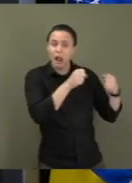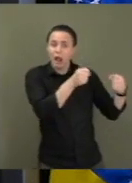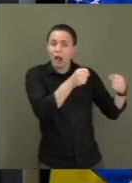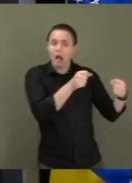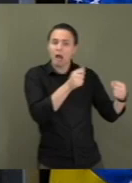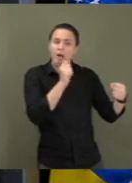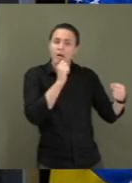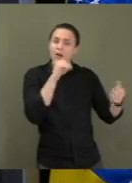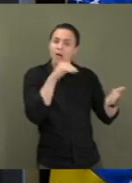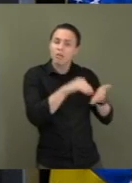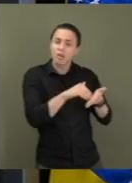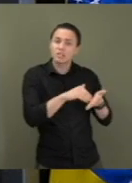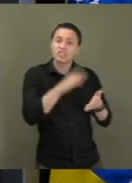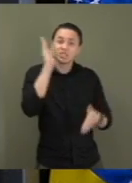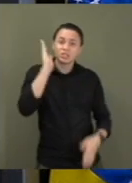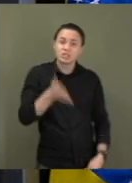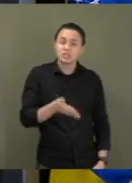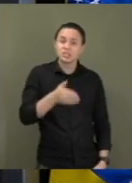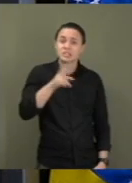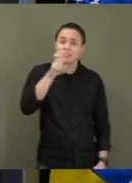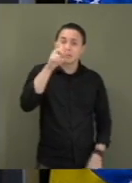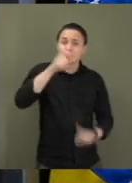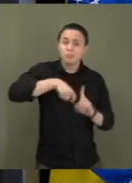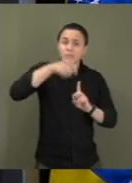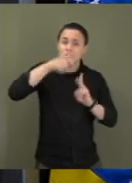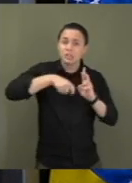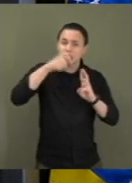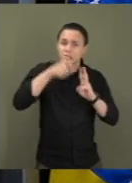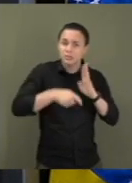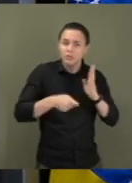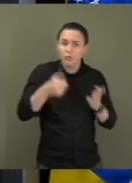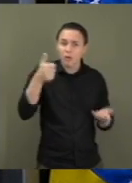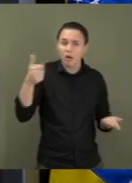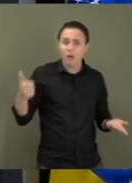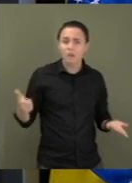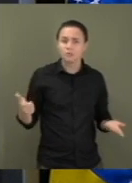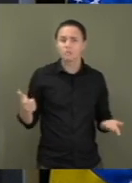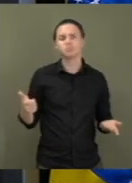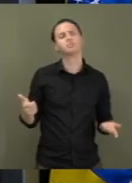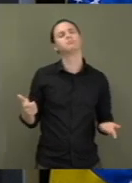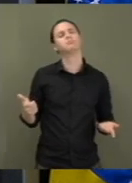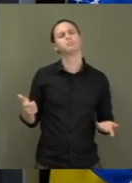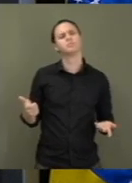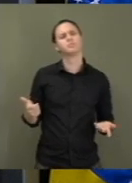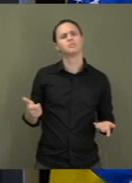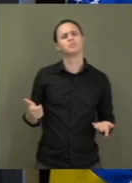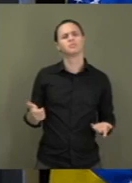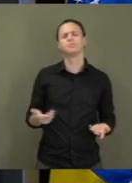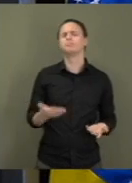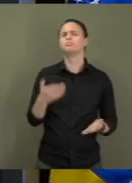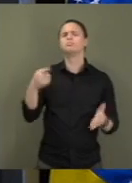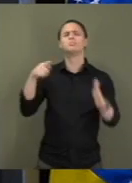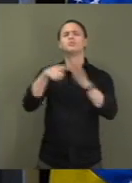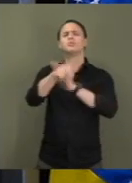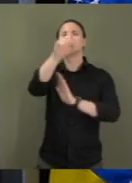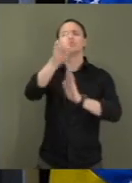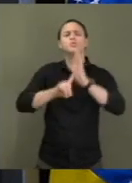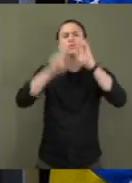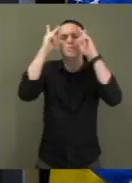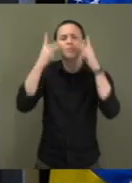presas há quase cinco meses. Onde está os direitos humanos